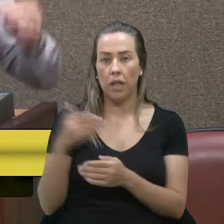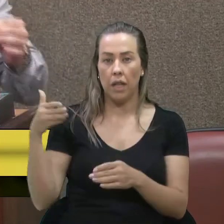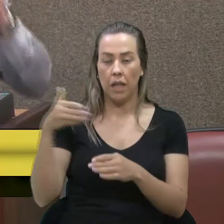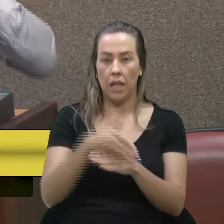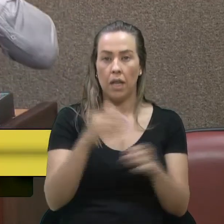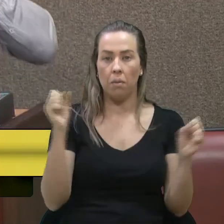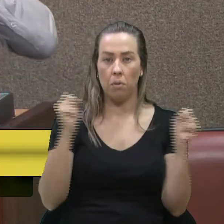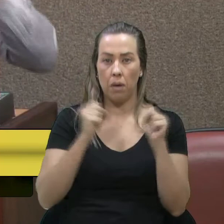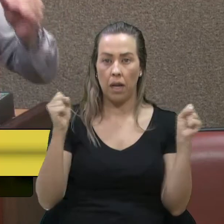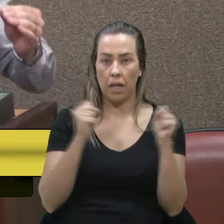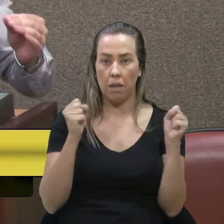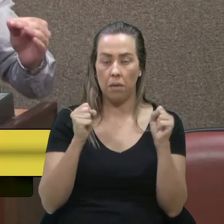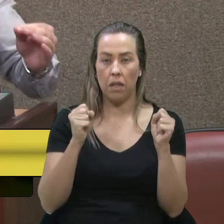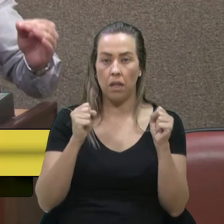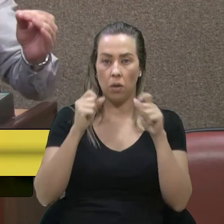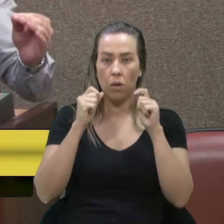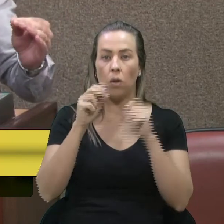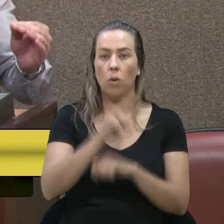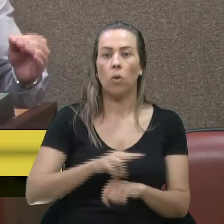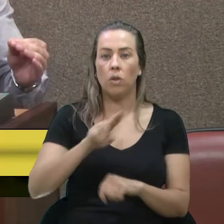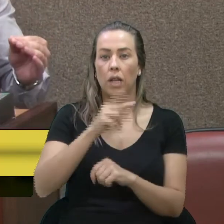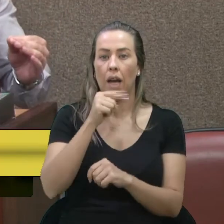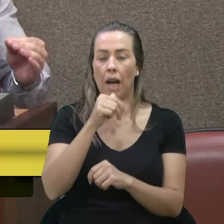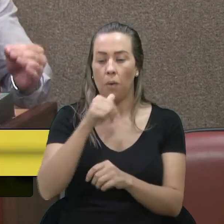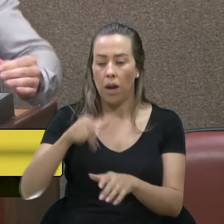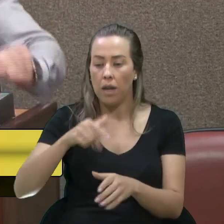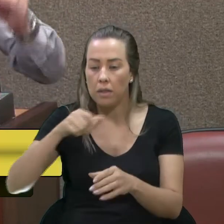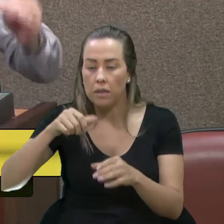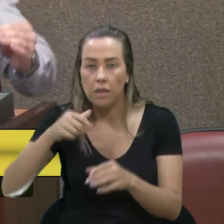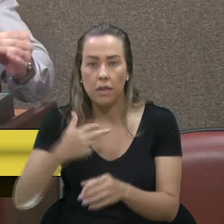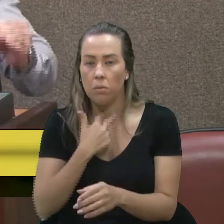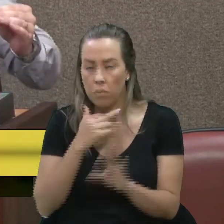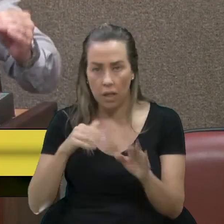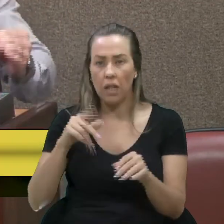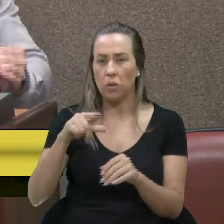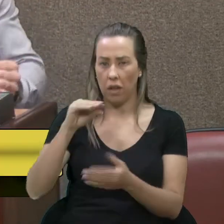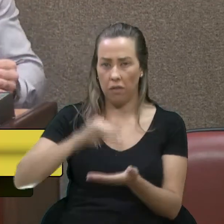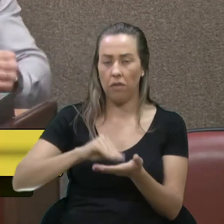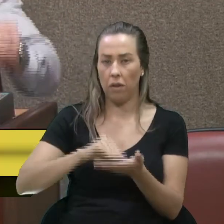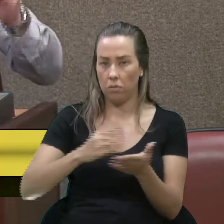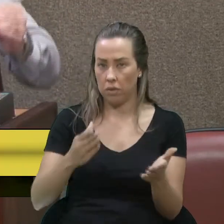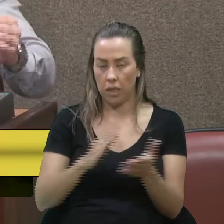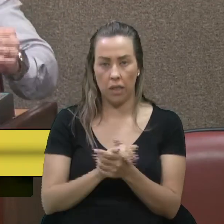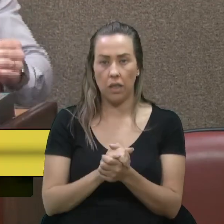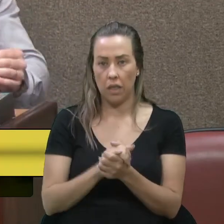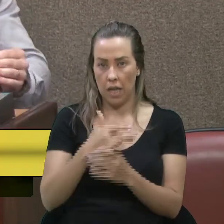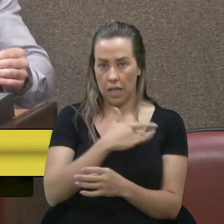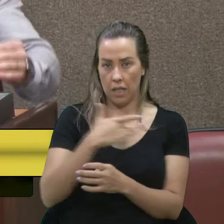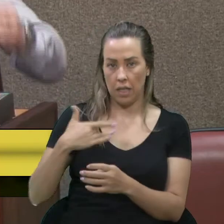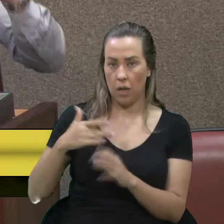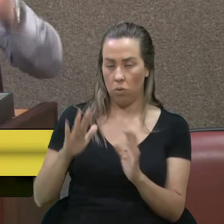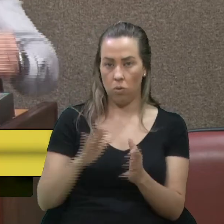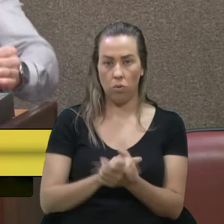uma academia e não poder usar o bebedouro d'água. Isso sim é falta de saúde,